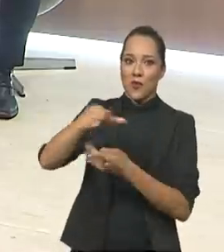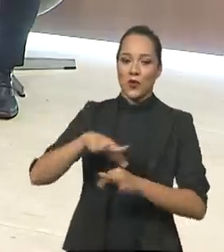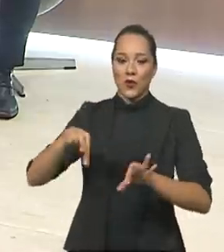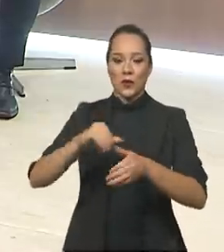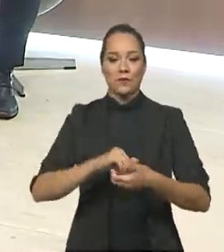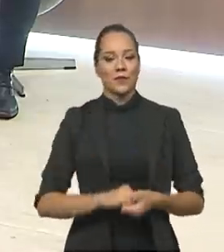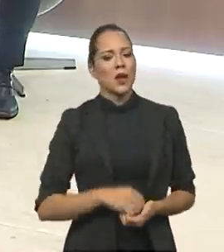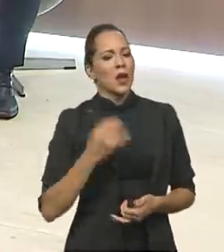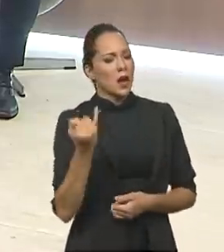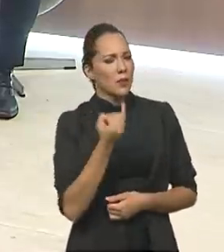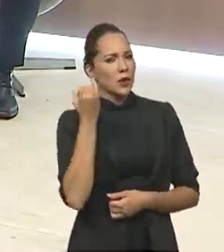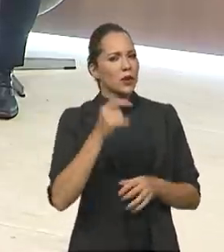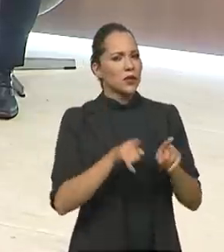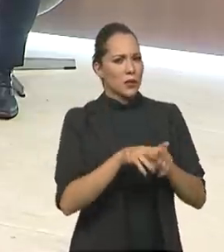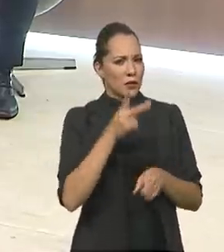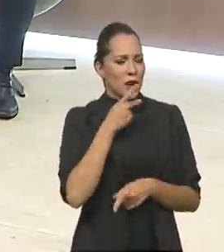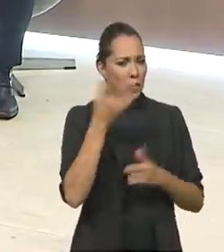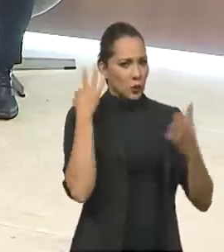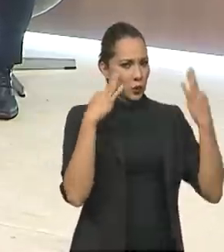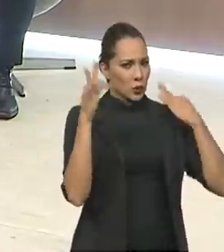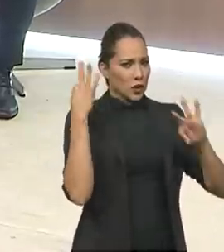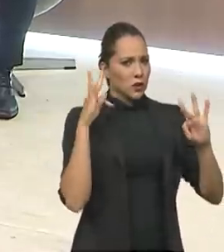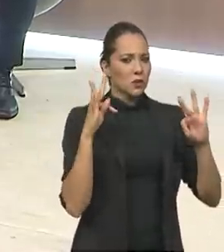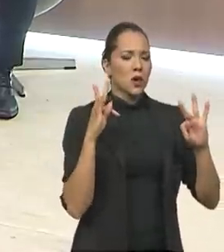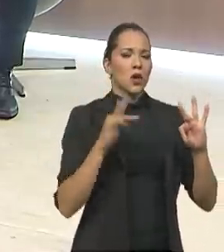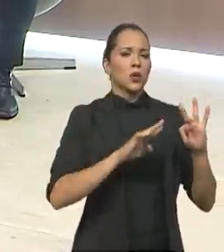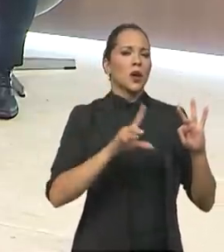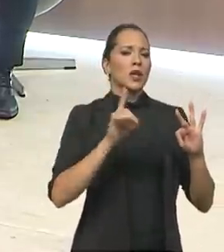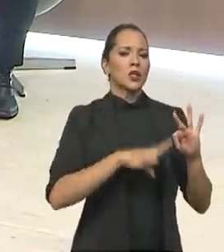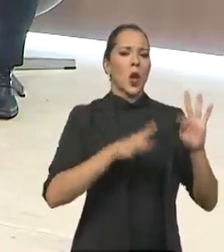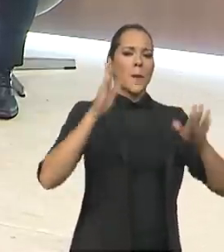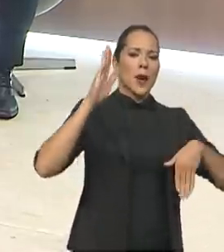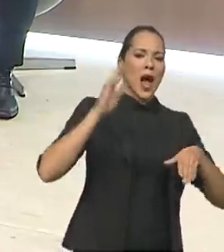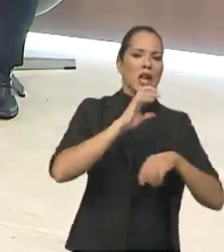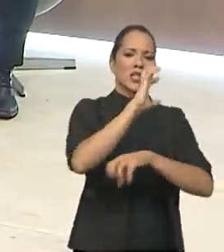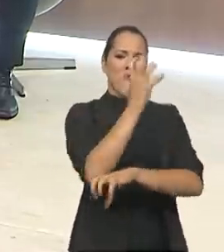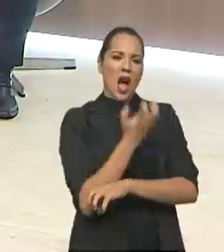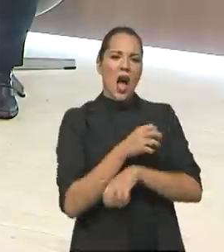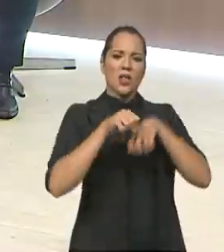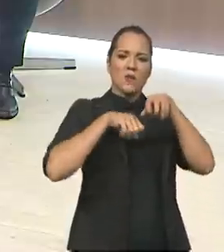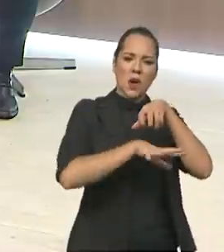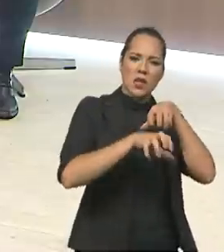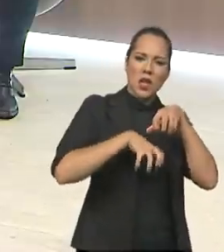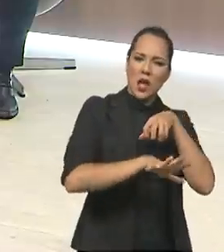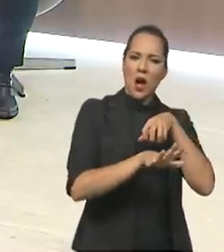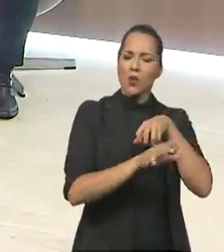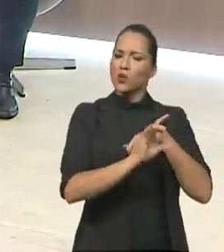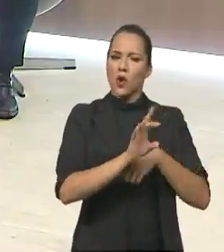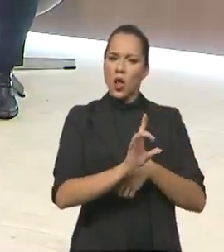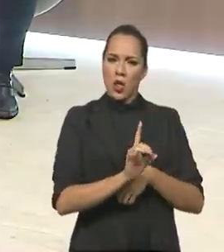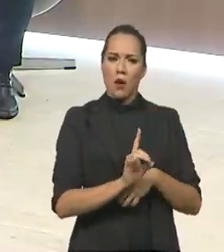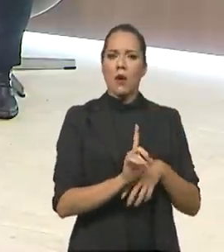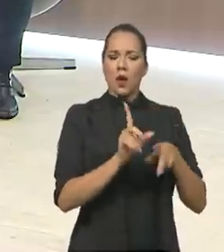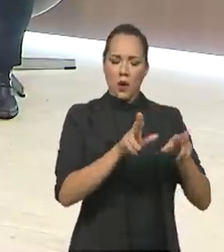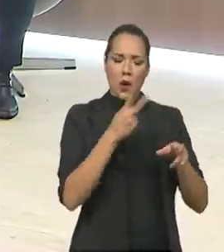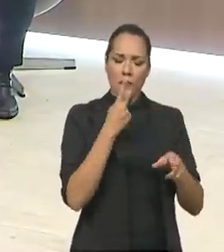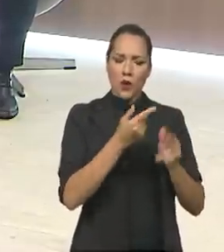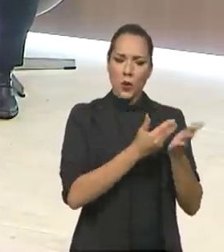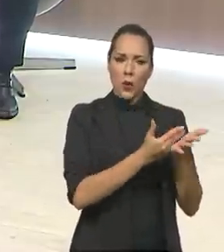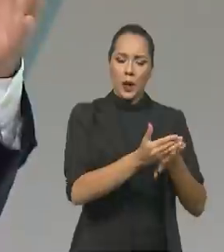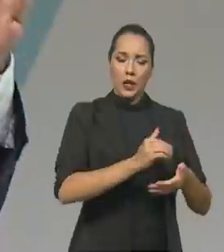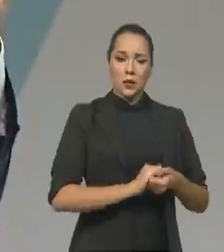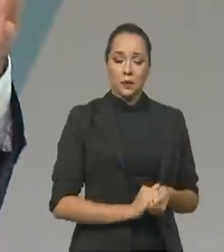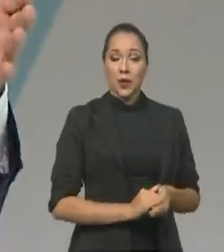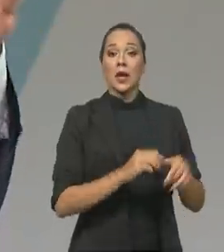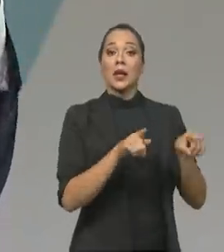É importante também a gente citar que o turismo não é apenas as praias, o Cerrado, o Pantanal, a Amazônia, como nós citamos no começo do